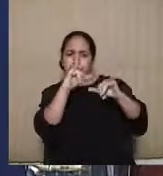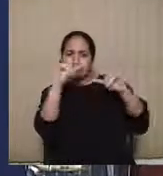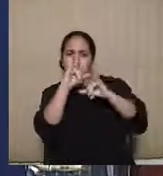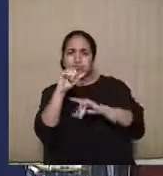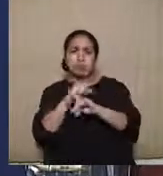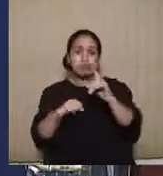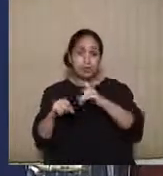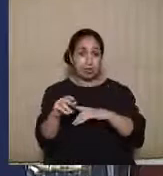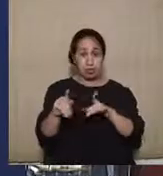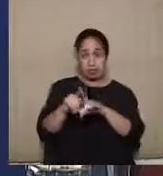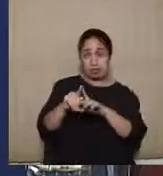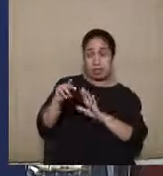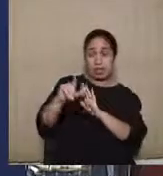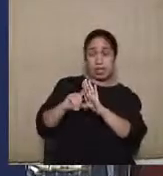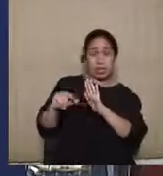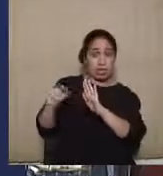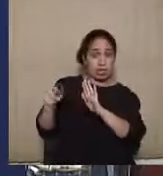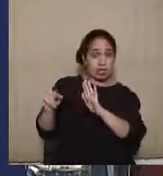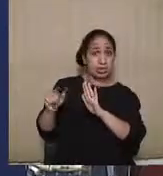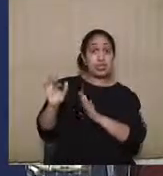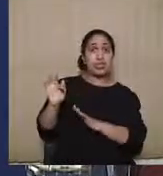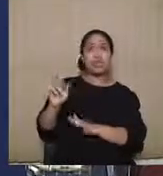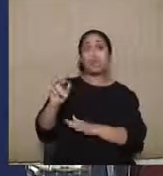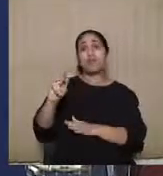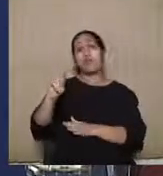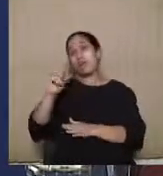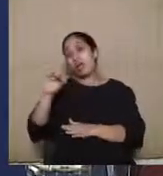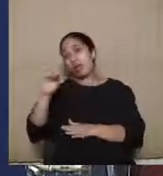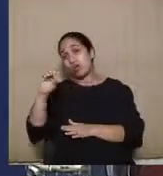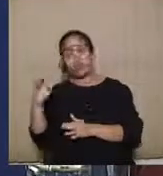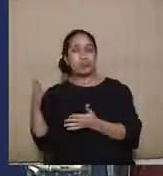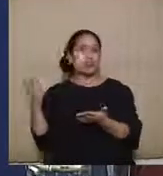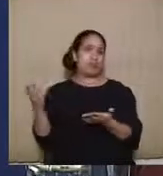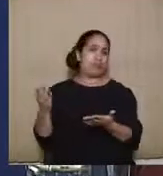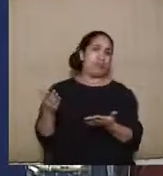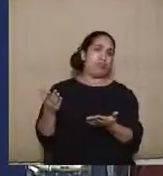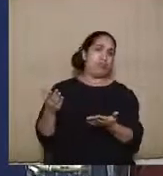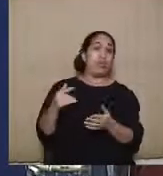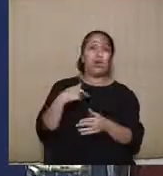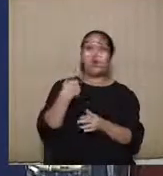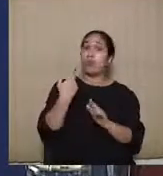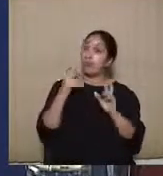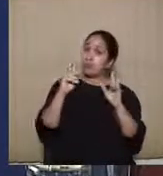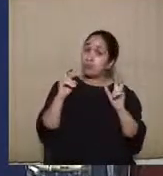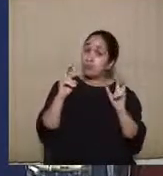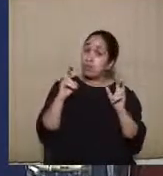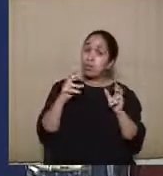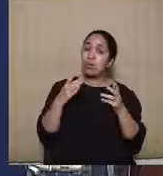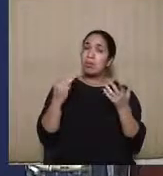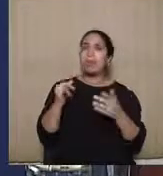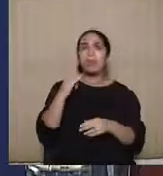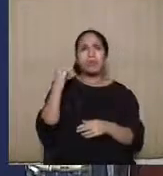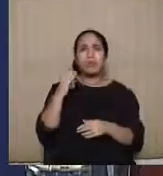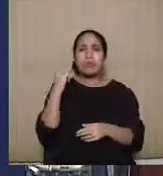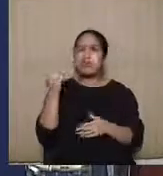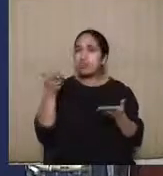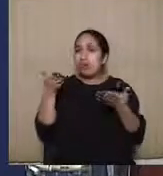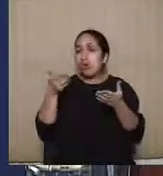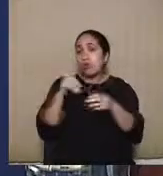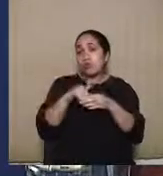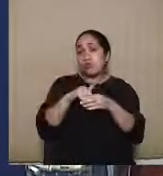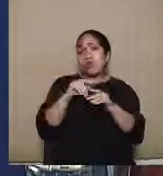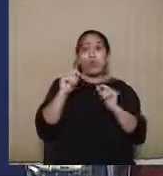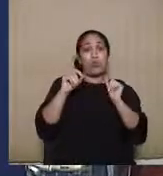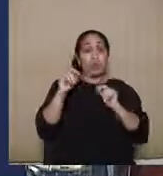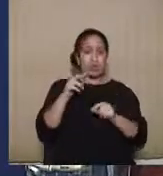das candidaturas fraudulentas das cotas, também é um tema que talvez seja bastante importante para essa eleição, que é o abuso do